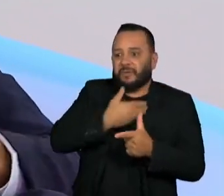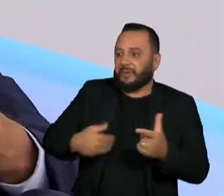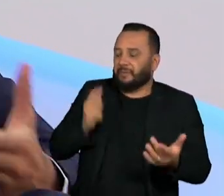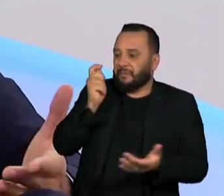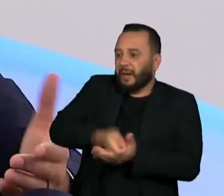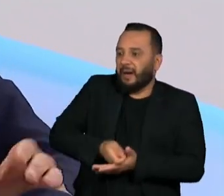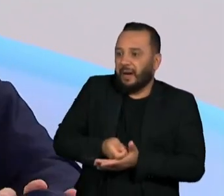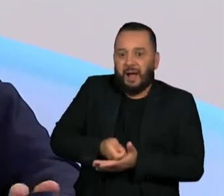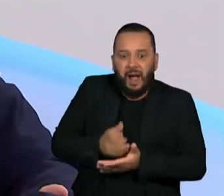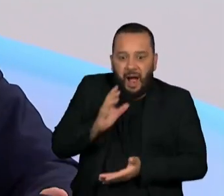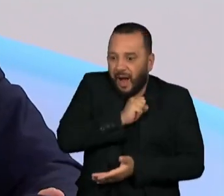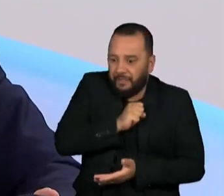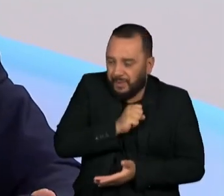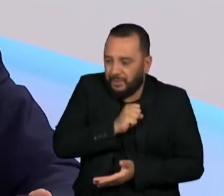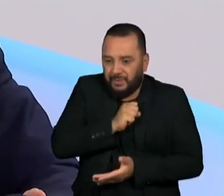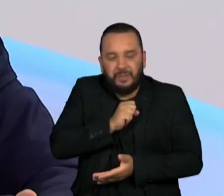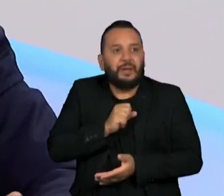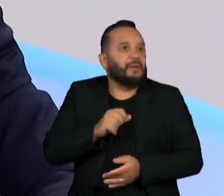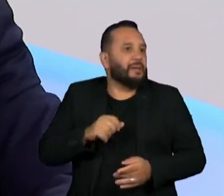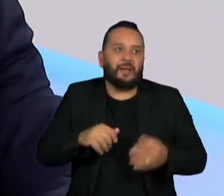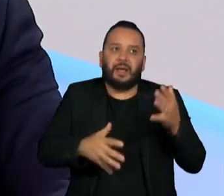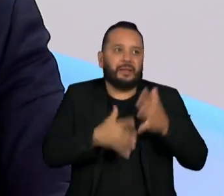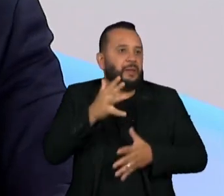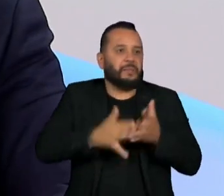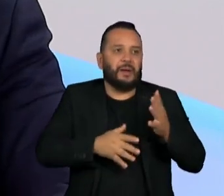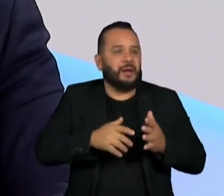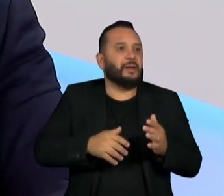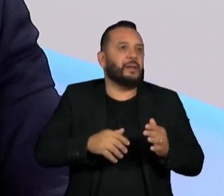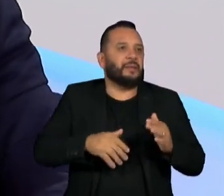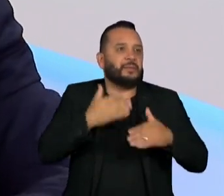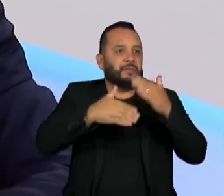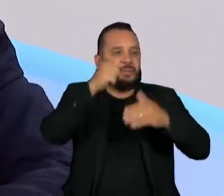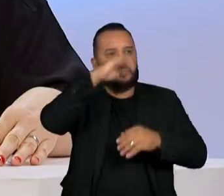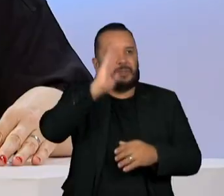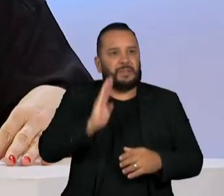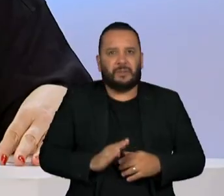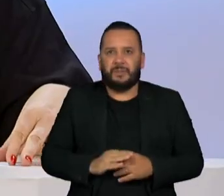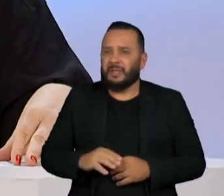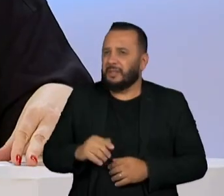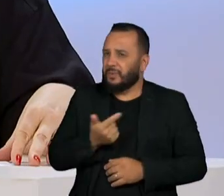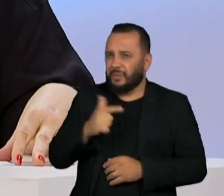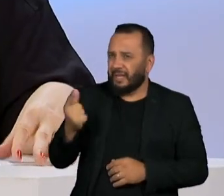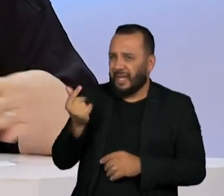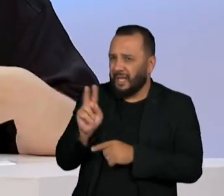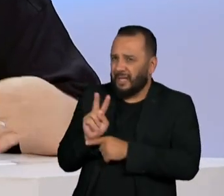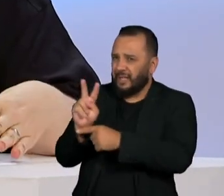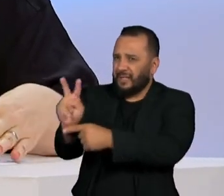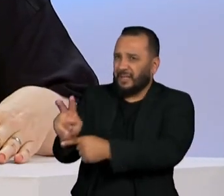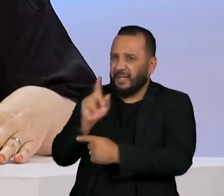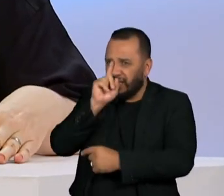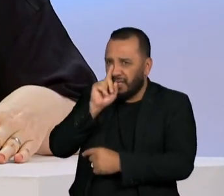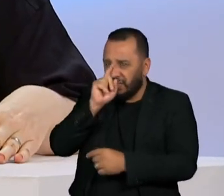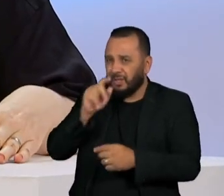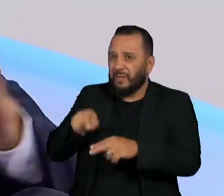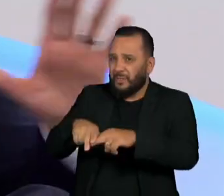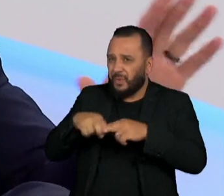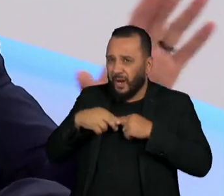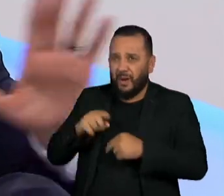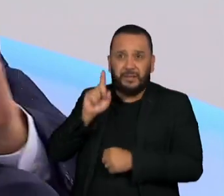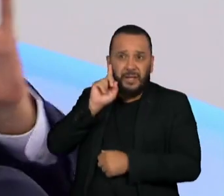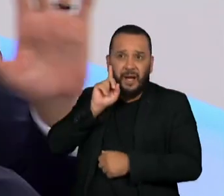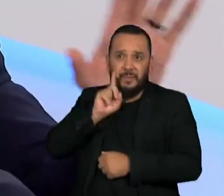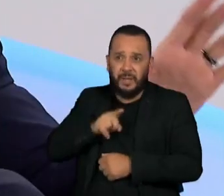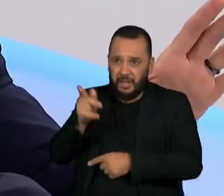dívida longa e isso é muito, muito ruim para o desenvolvimento do país. Mas tem risco de crédito nessa questão hoje por conta de americanas? Não,